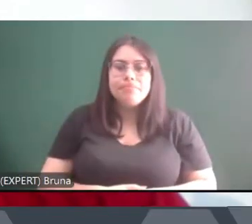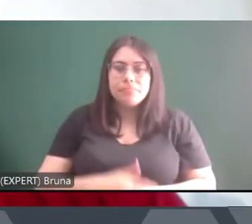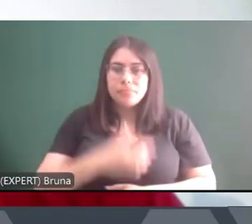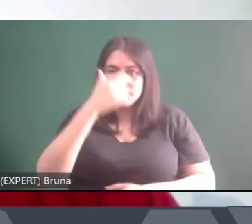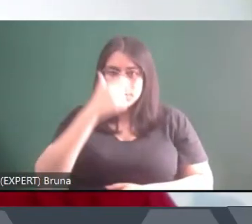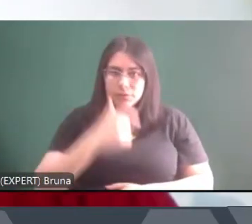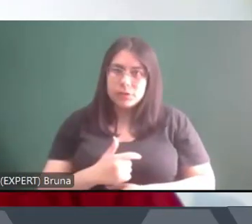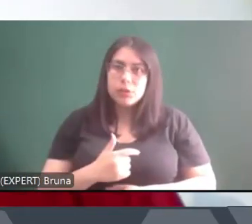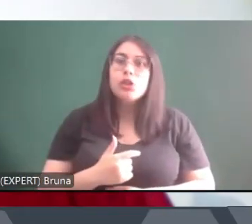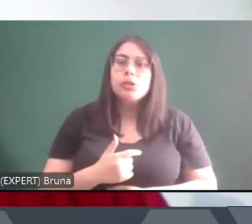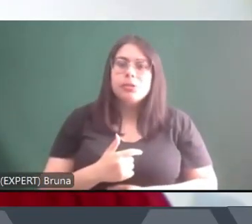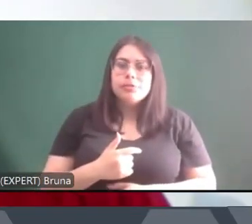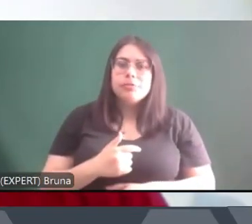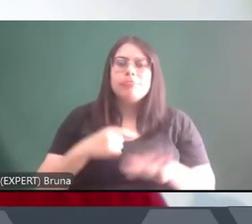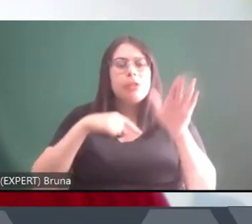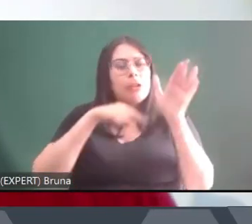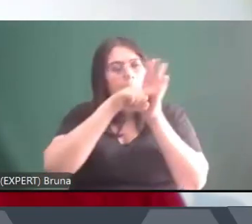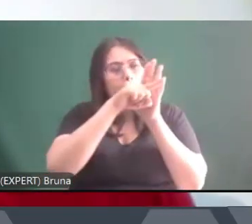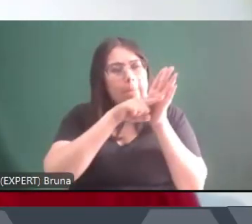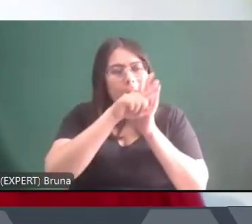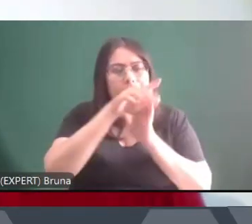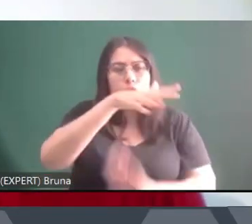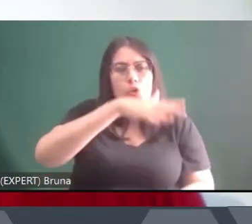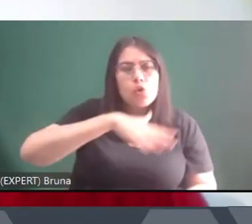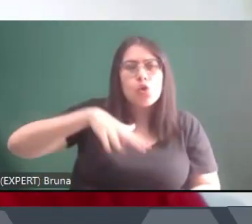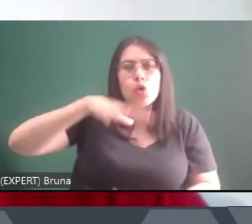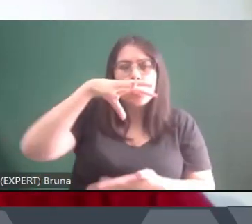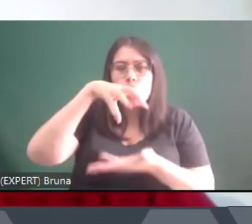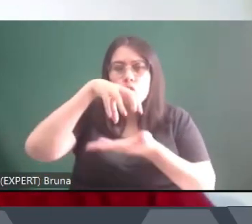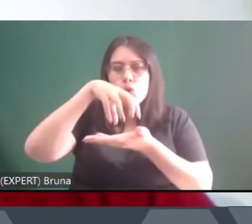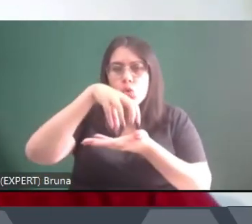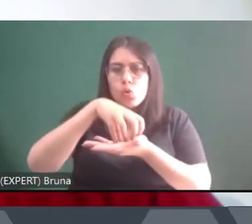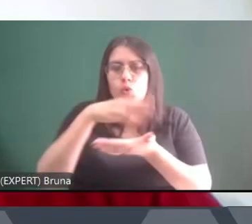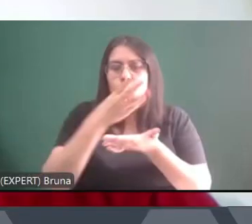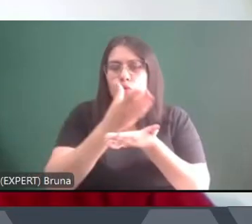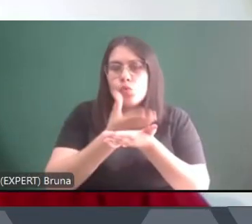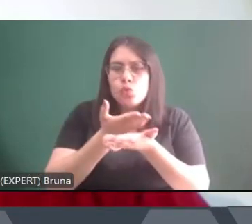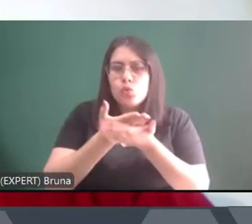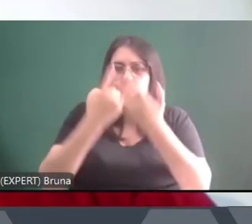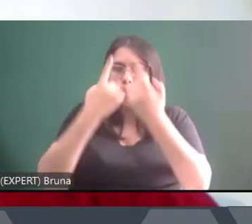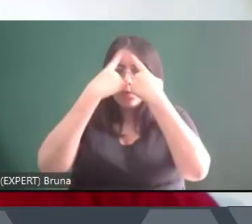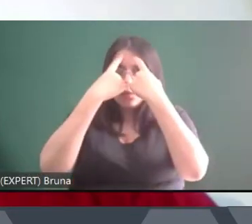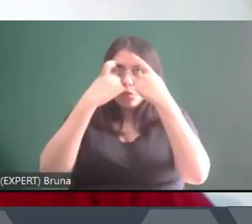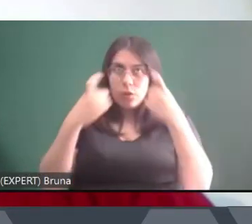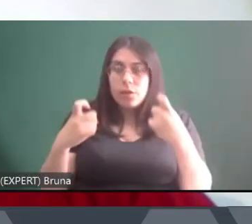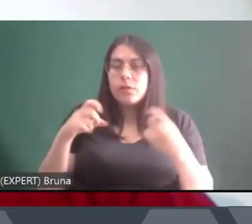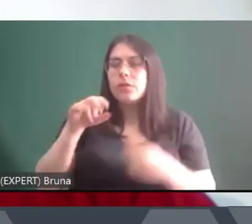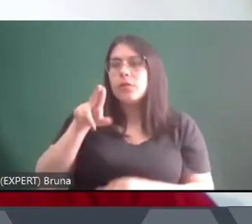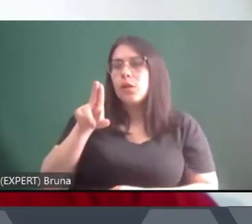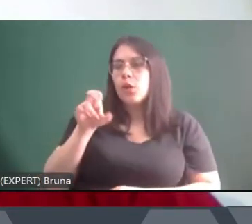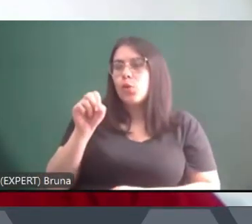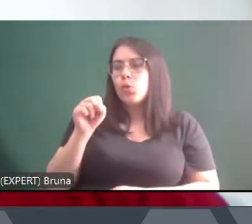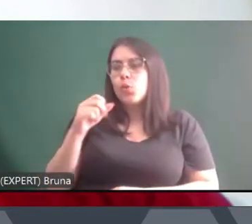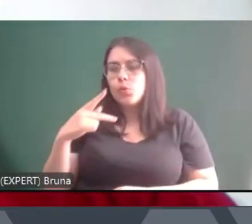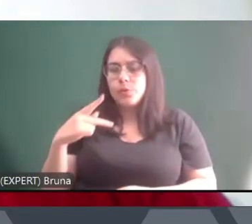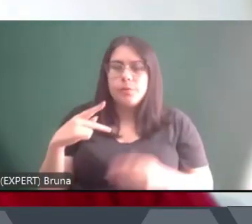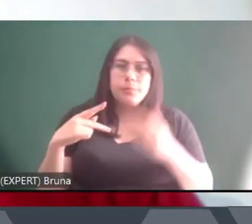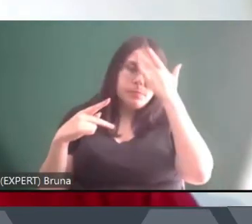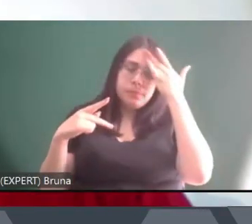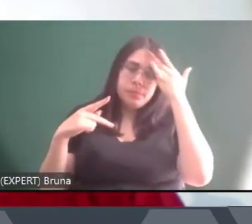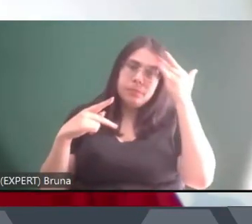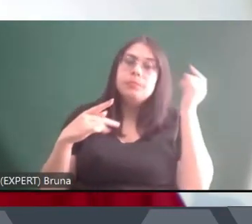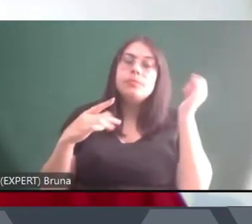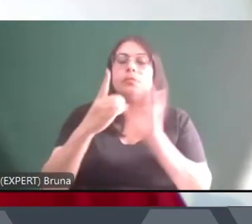tem feito pesquisa no Núcleo de Estudos da Violência da Universidade de São Paulo, que começou na década de